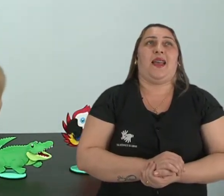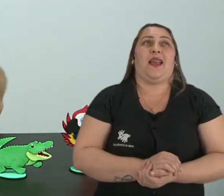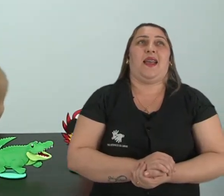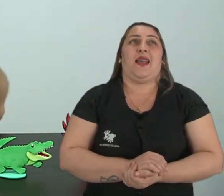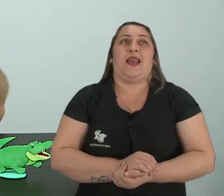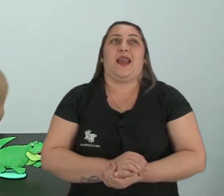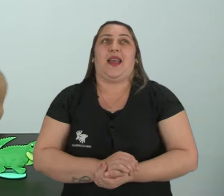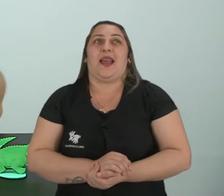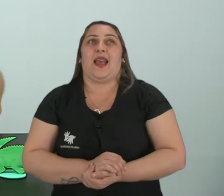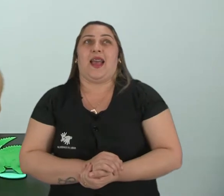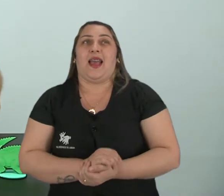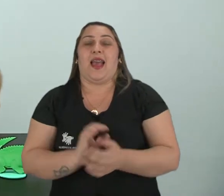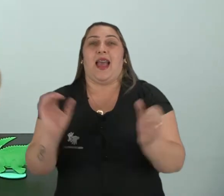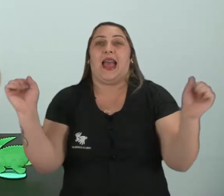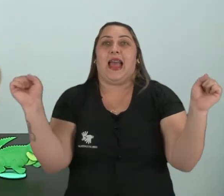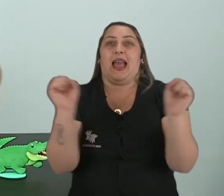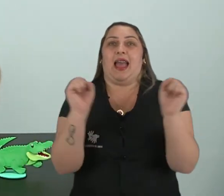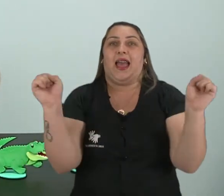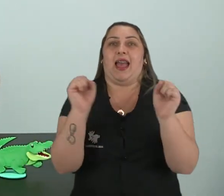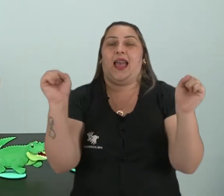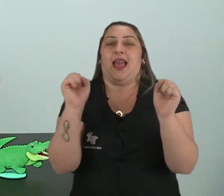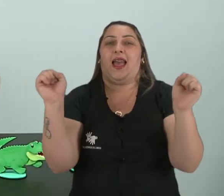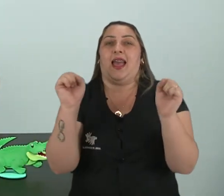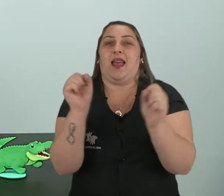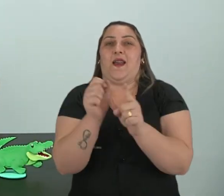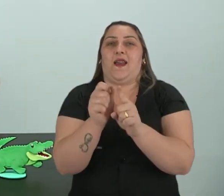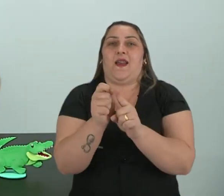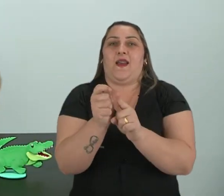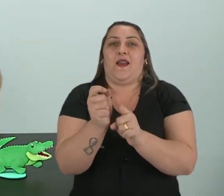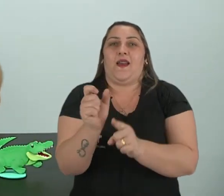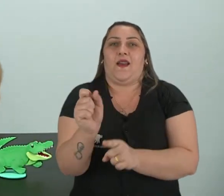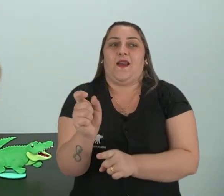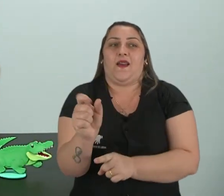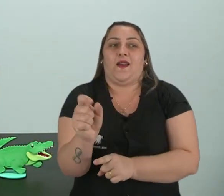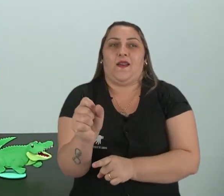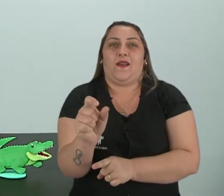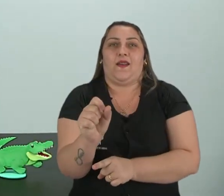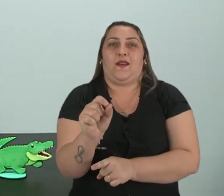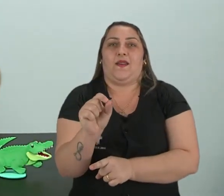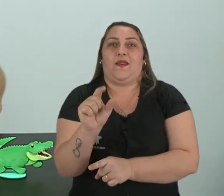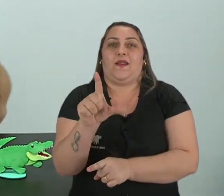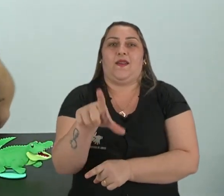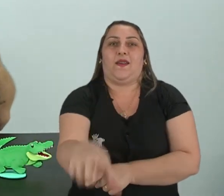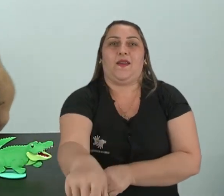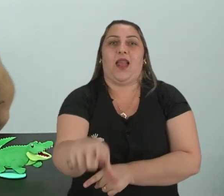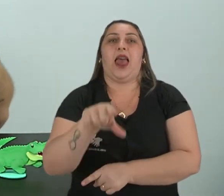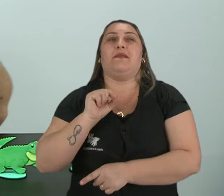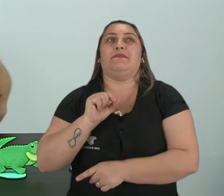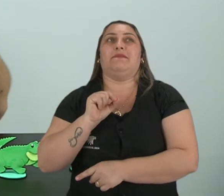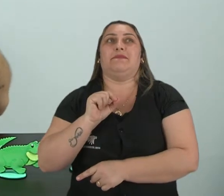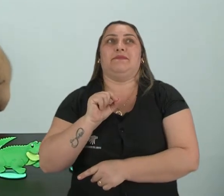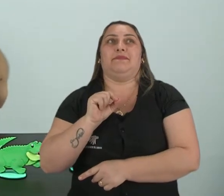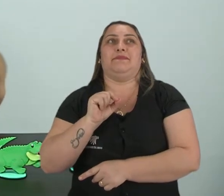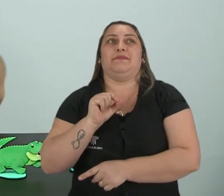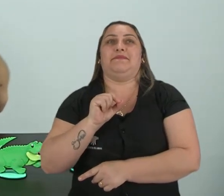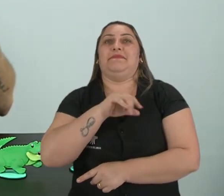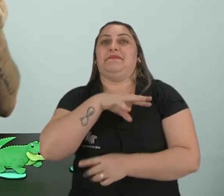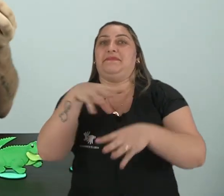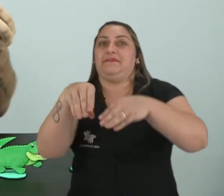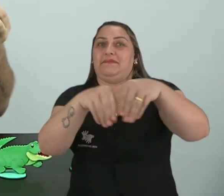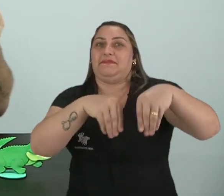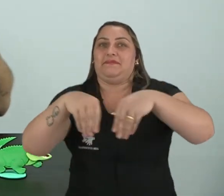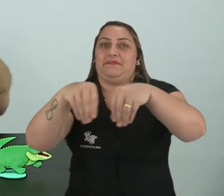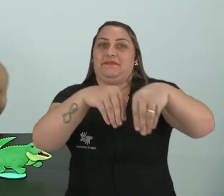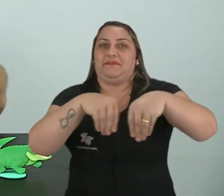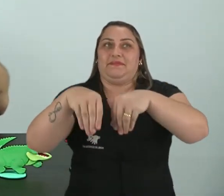Ele adora formiga. É o... Tamanduá. O tamanduá é o quê? Terrestre. Esse